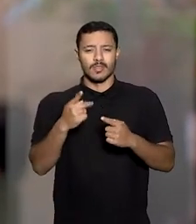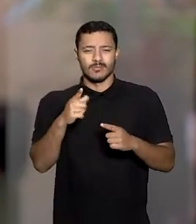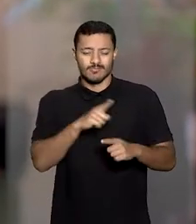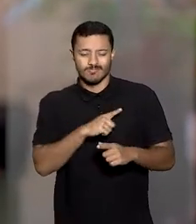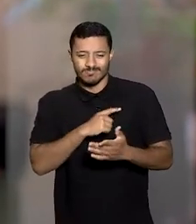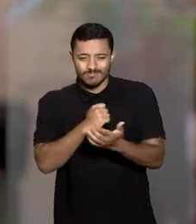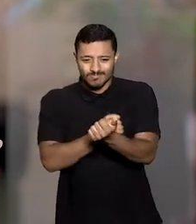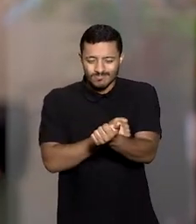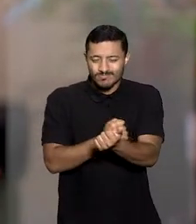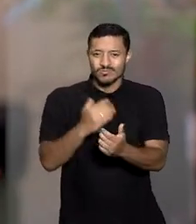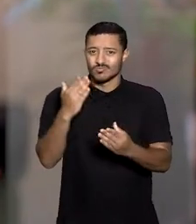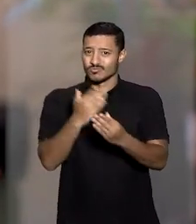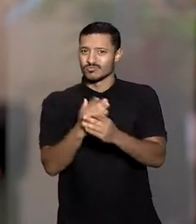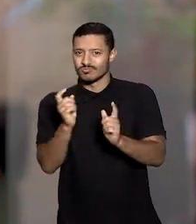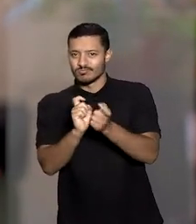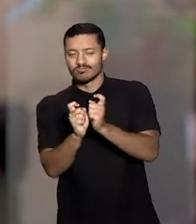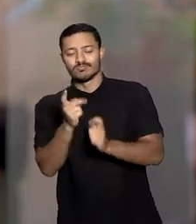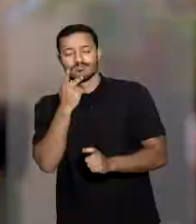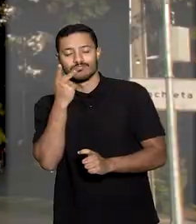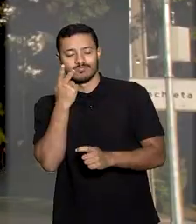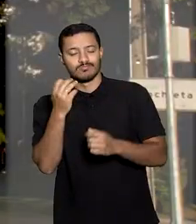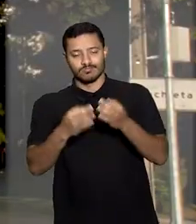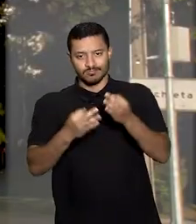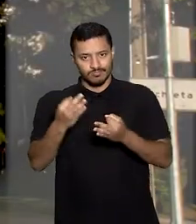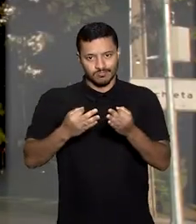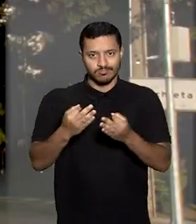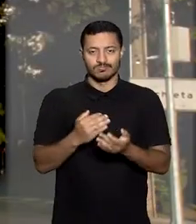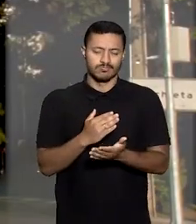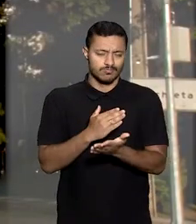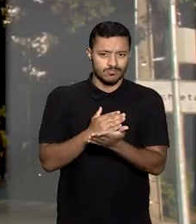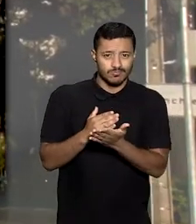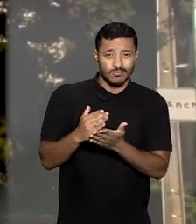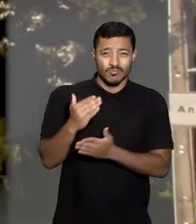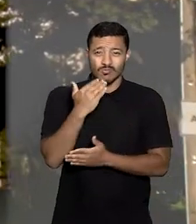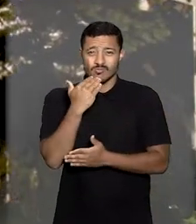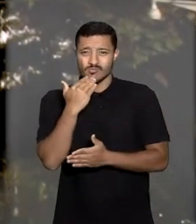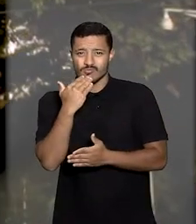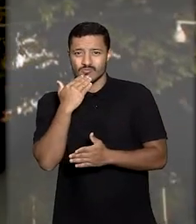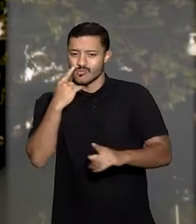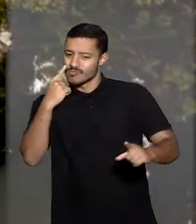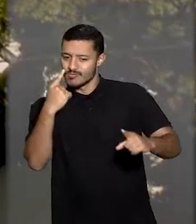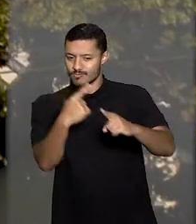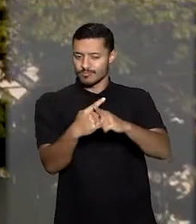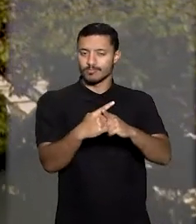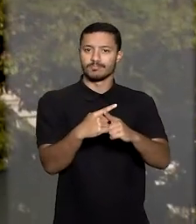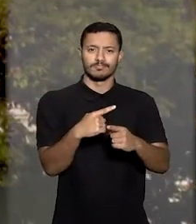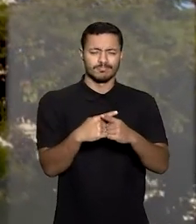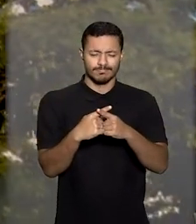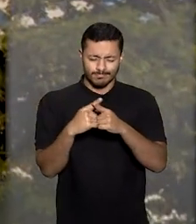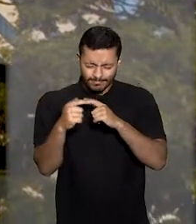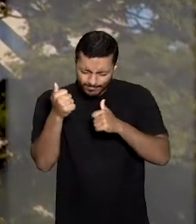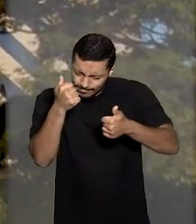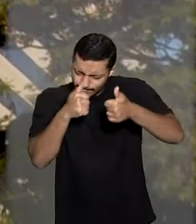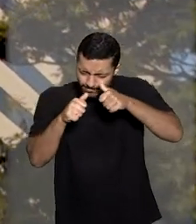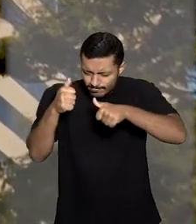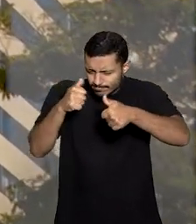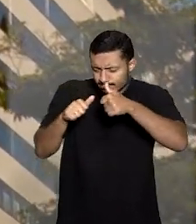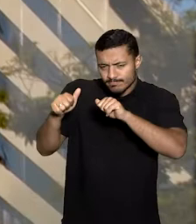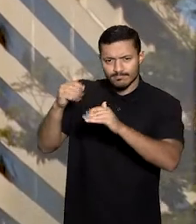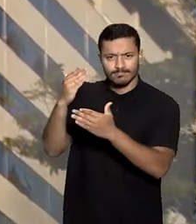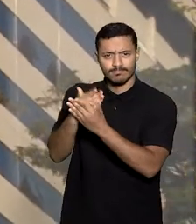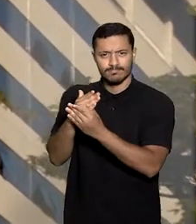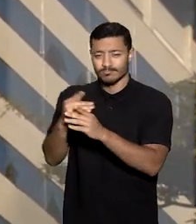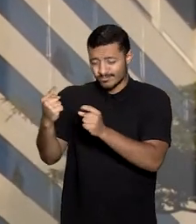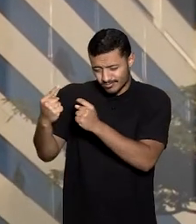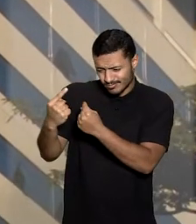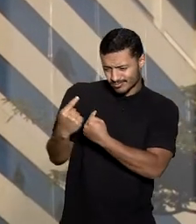administrativo e recorreu à Justiça. Inicialmente, o pedido foi indeferido, mas, ao analisar o recurso contra